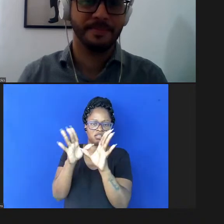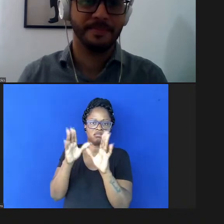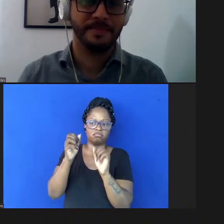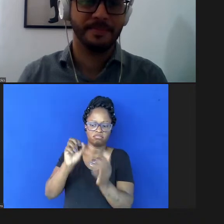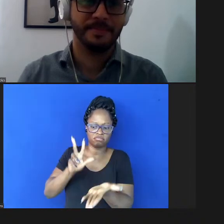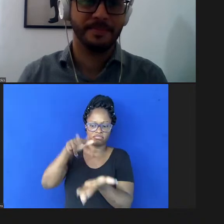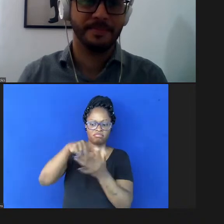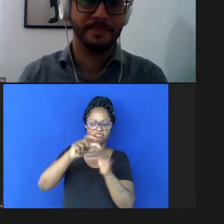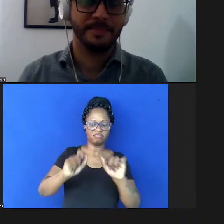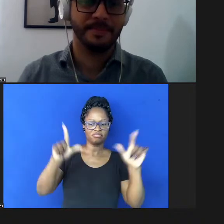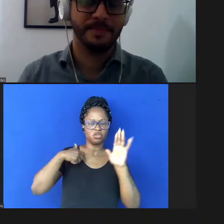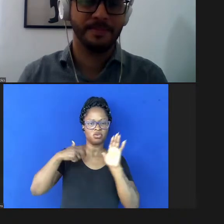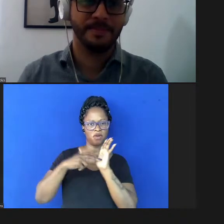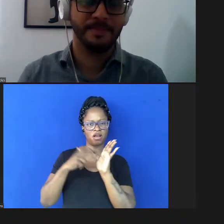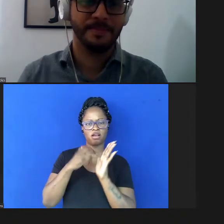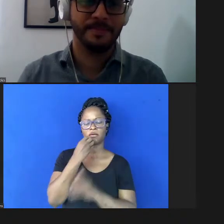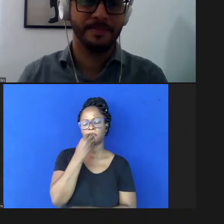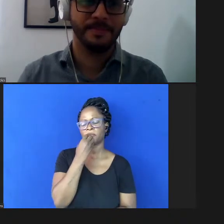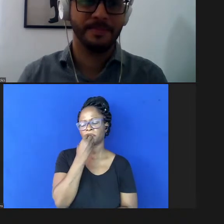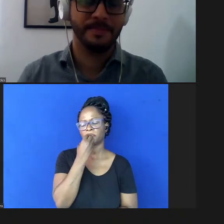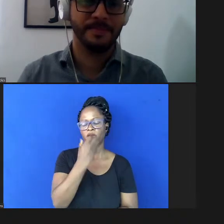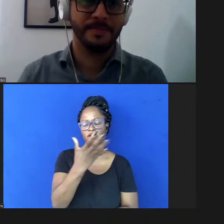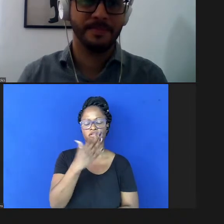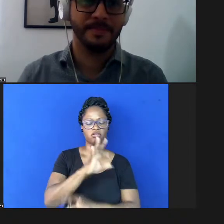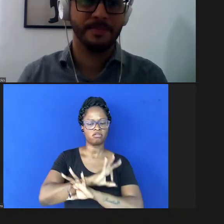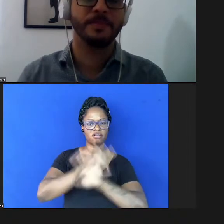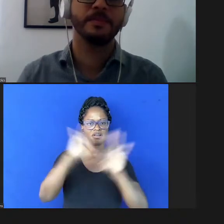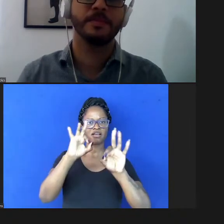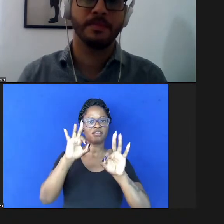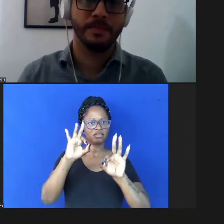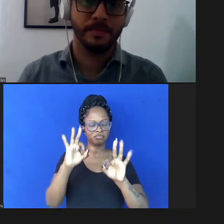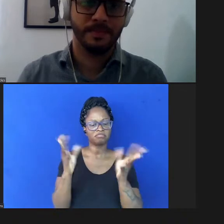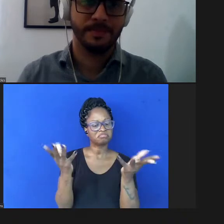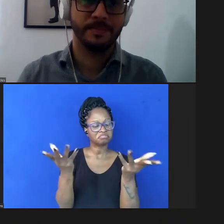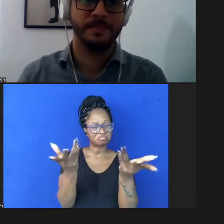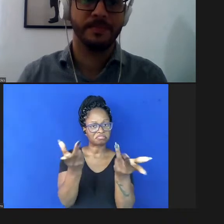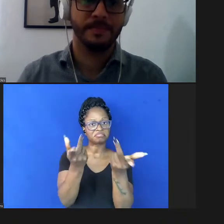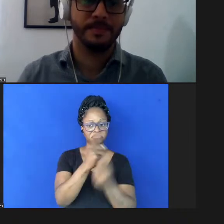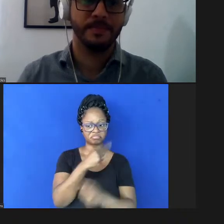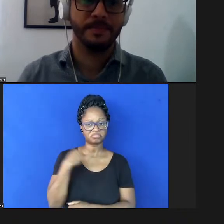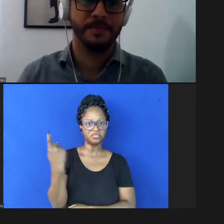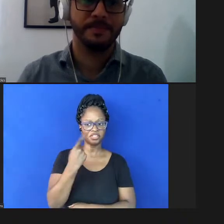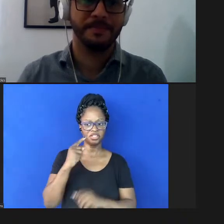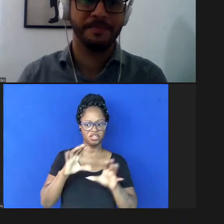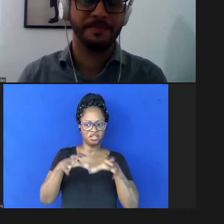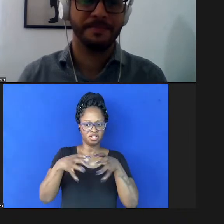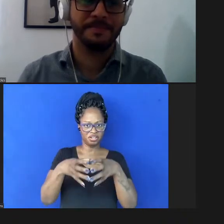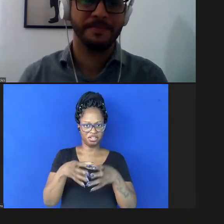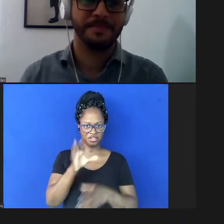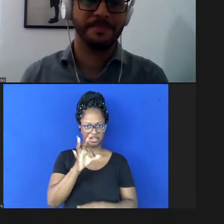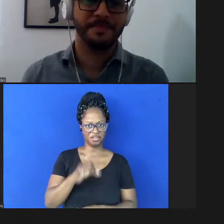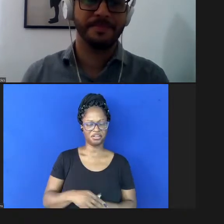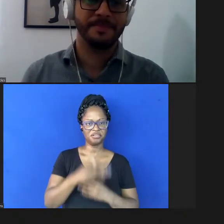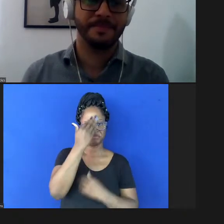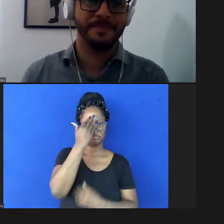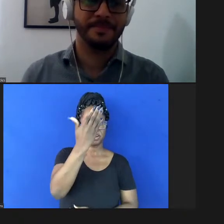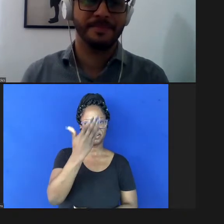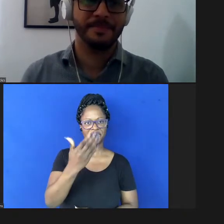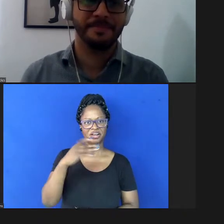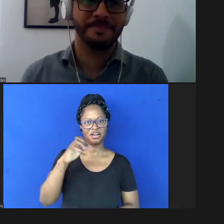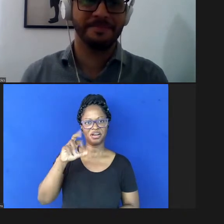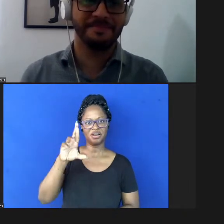gente nessa manhã que foi muito muito produtivo e eu acho que muito rica para a nossa comunidade né obrigada e Marcos